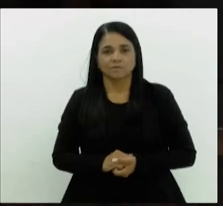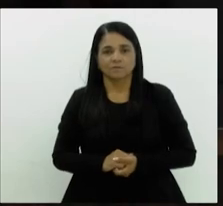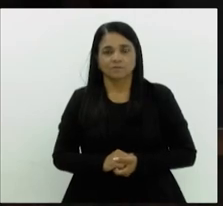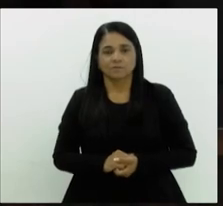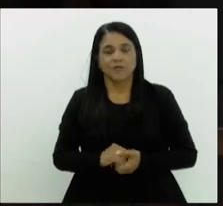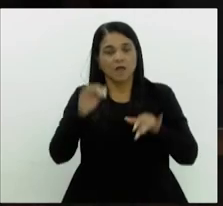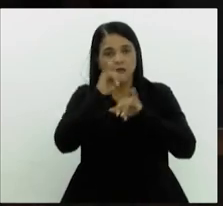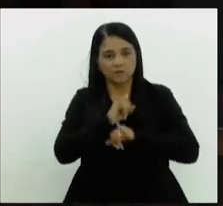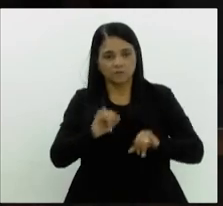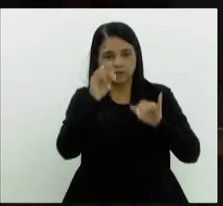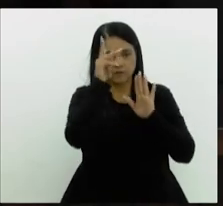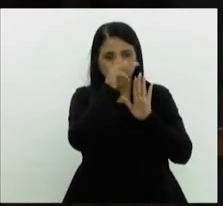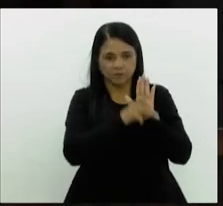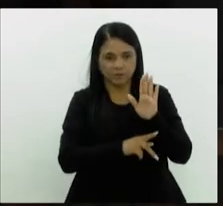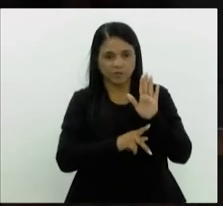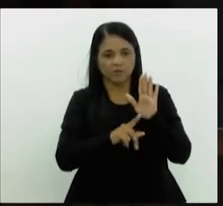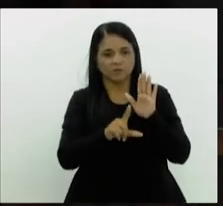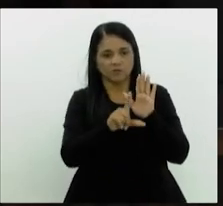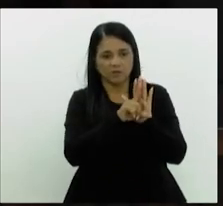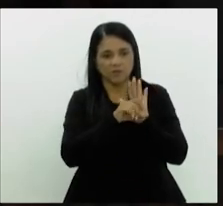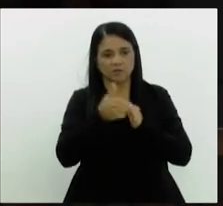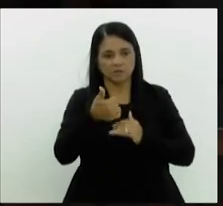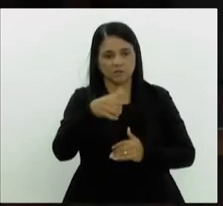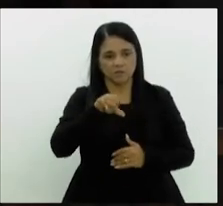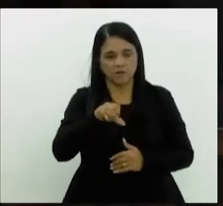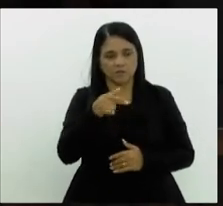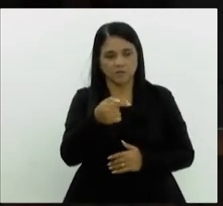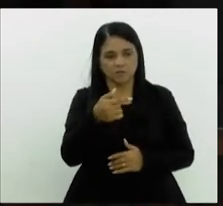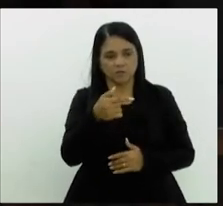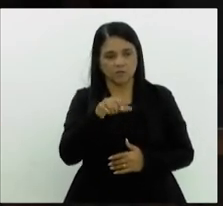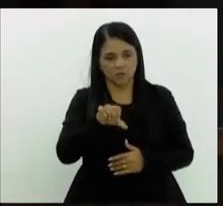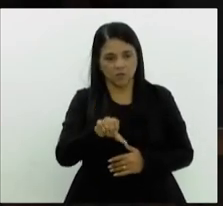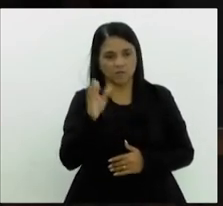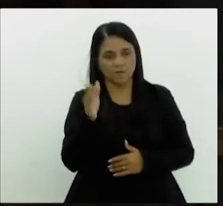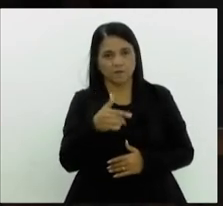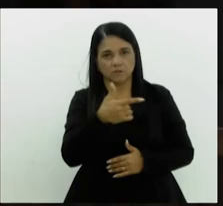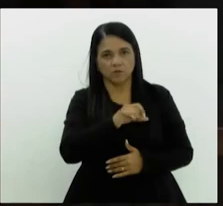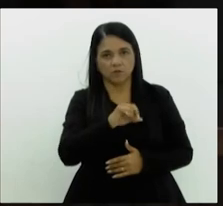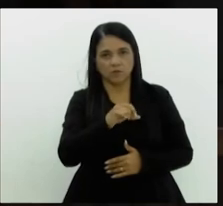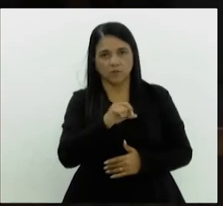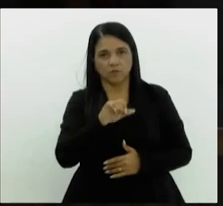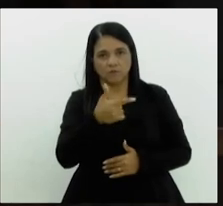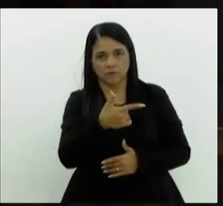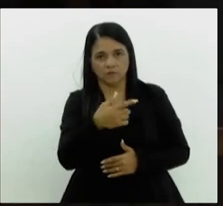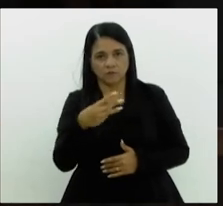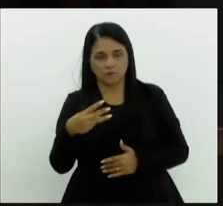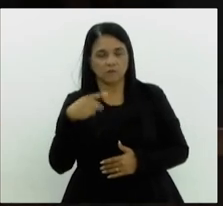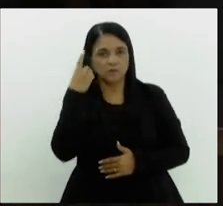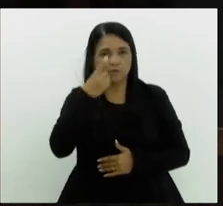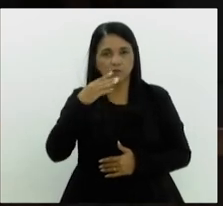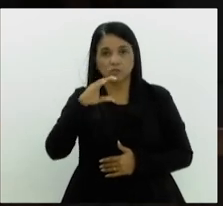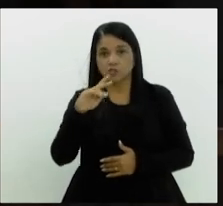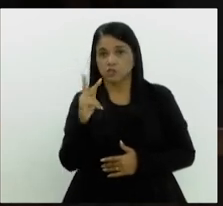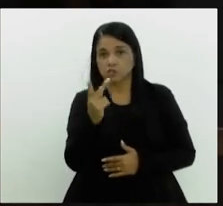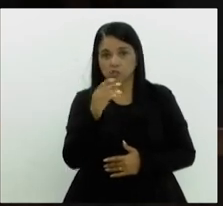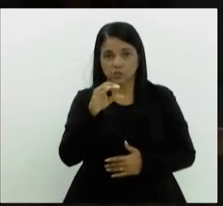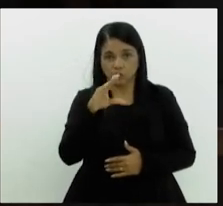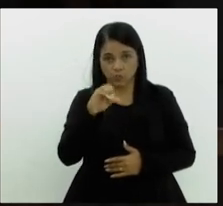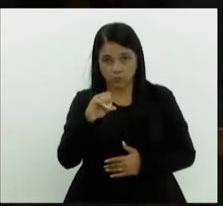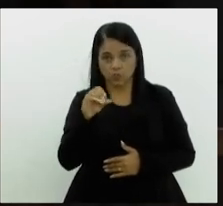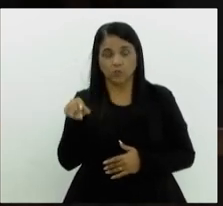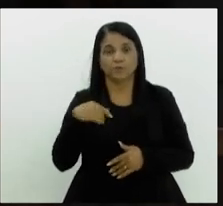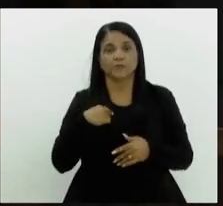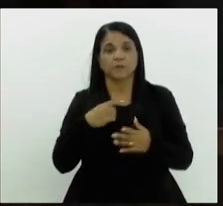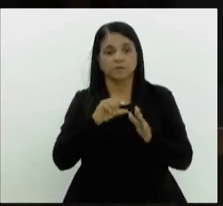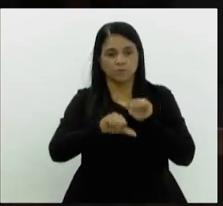Anuncio projeto de lei 1979-2023 de autoria do deputado Chico Machado, que altera